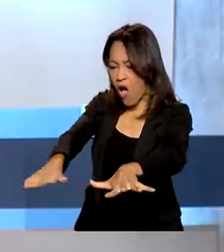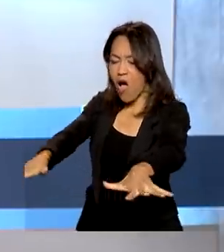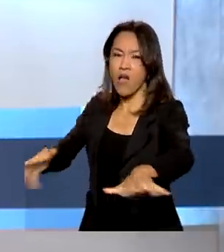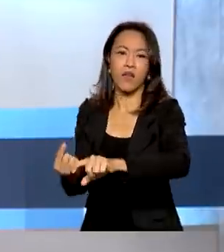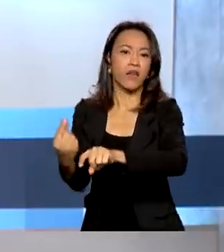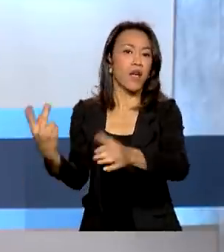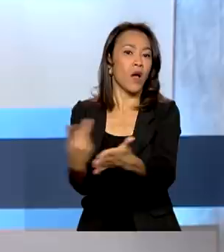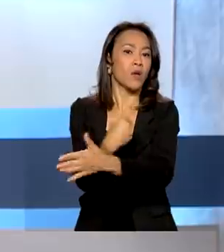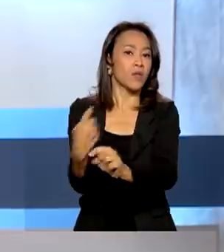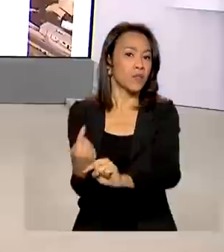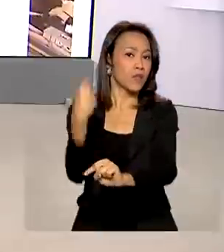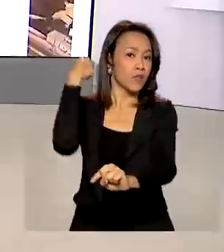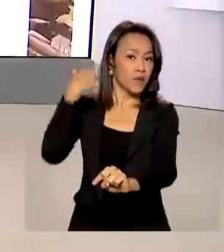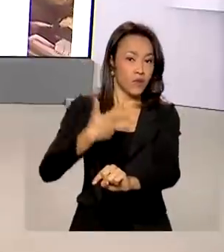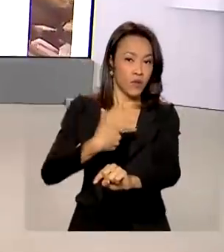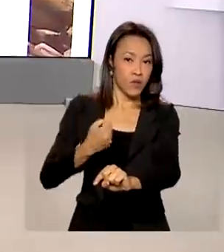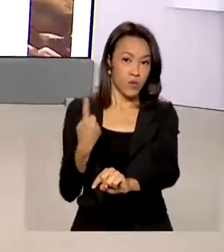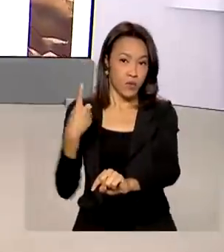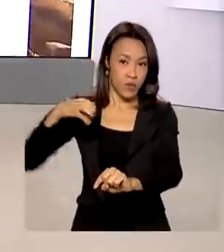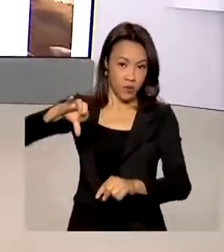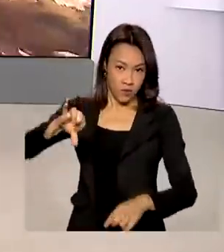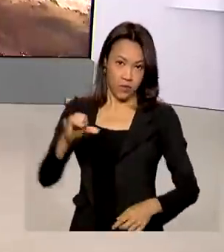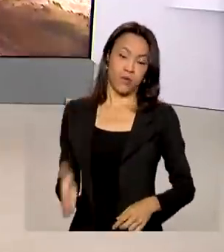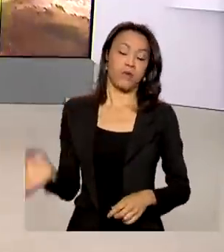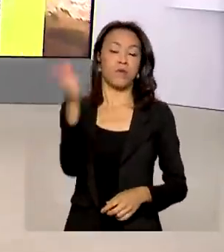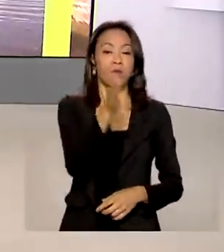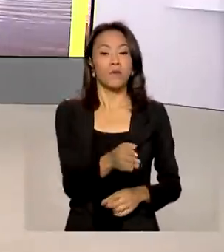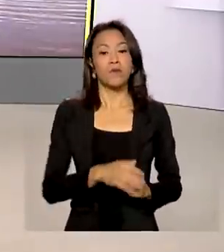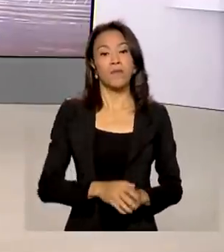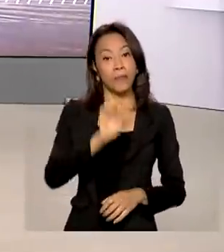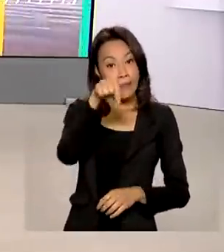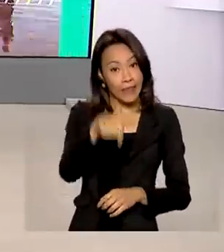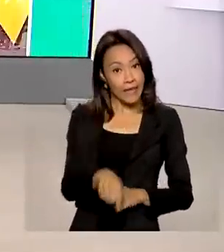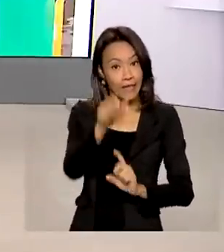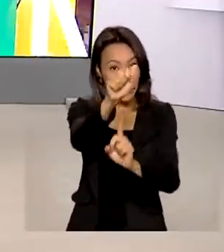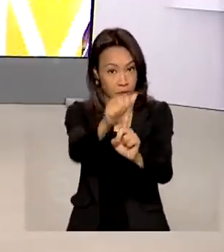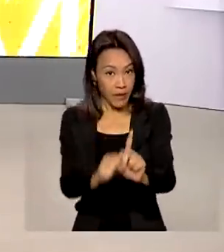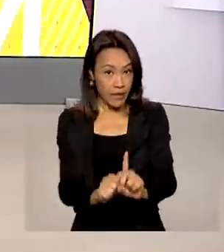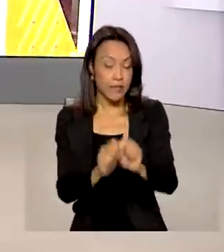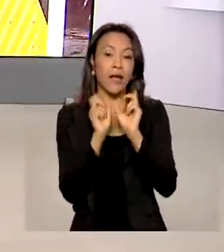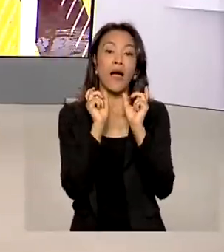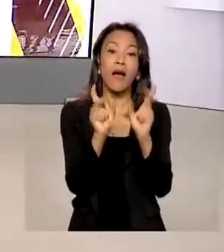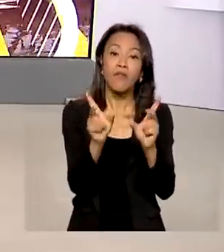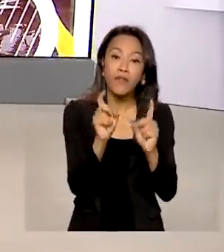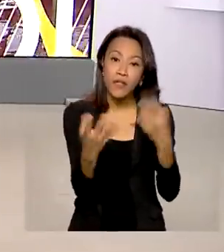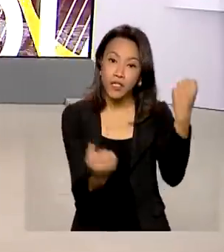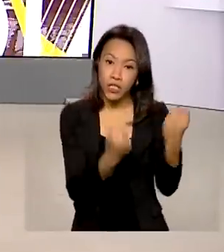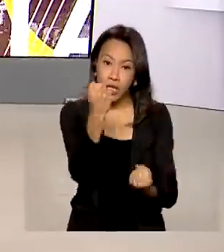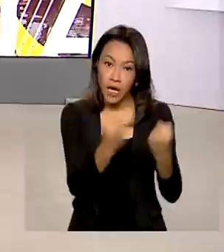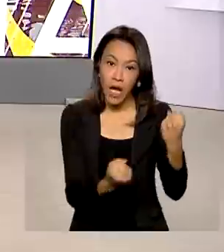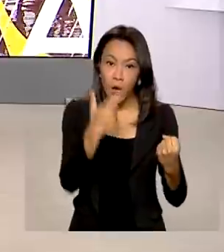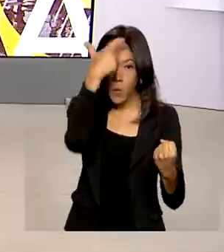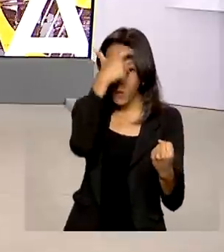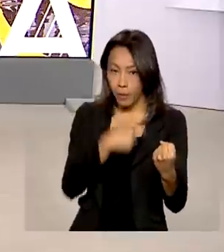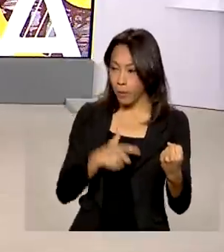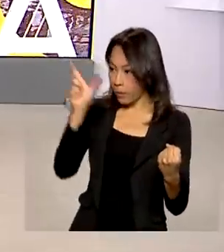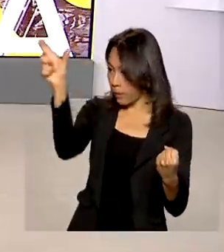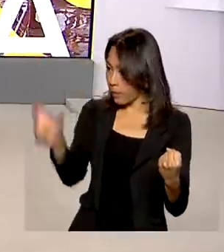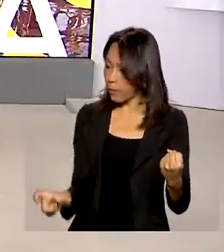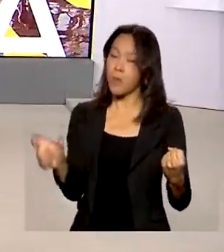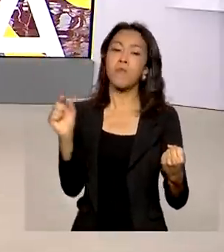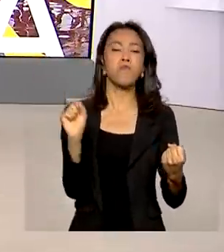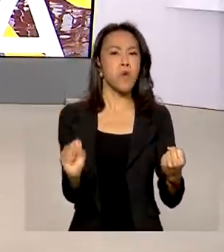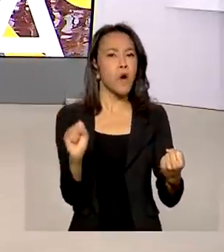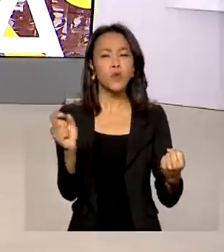2019. A partir deste mês, a venda de veículos entre pessoas físicas pode ser feita de